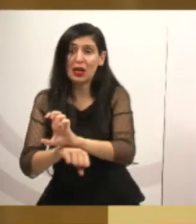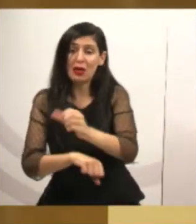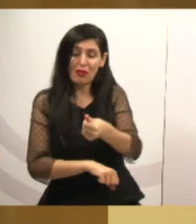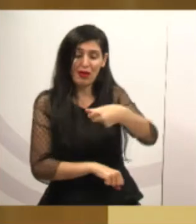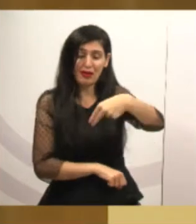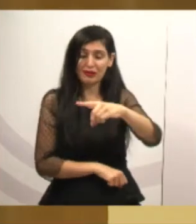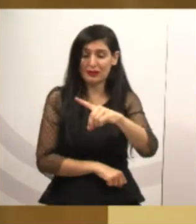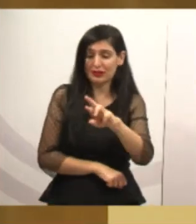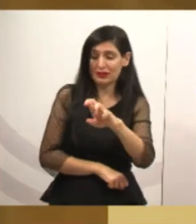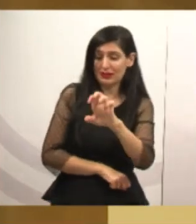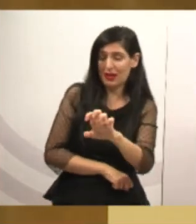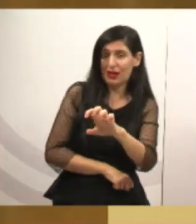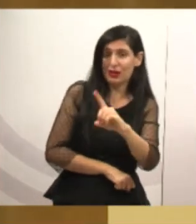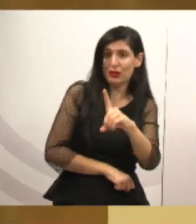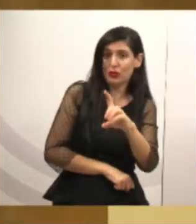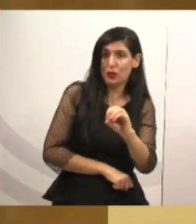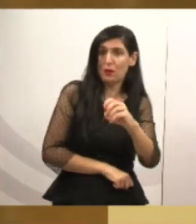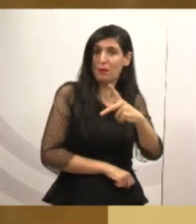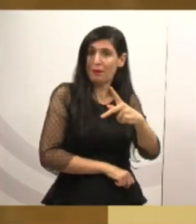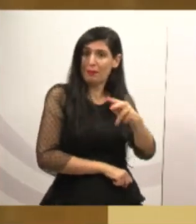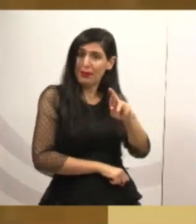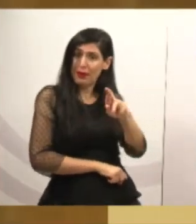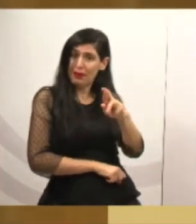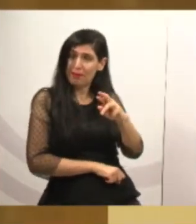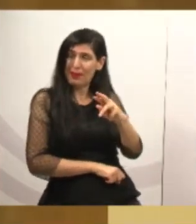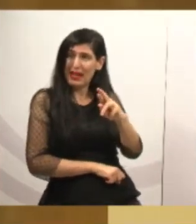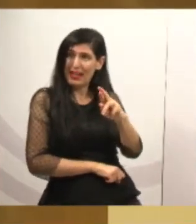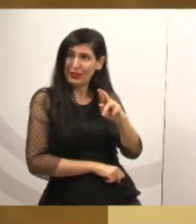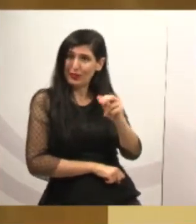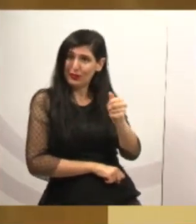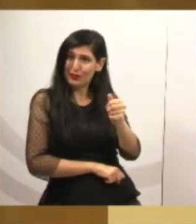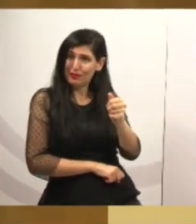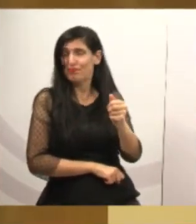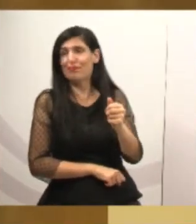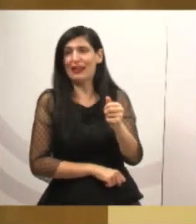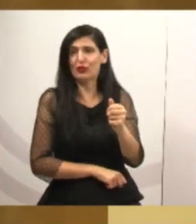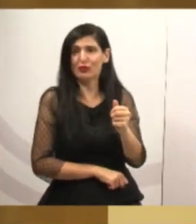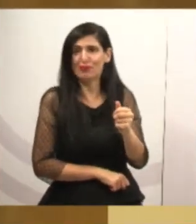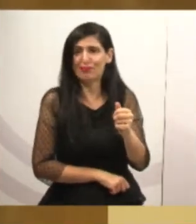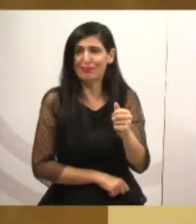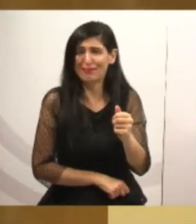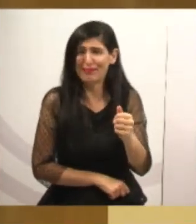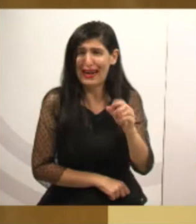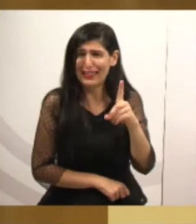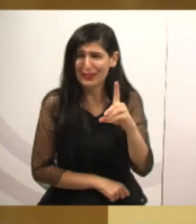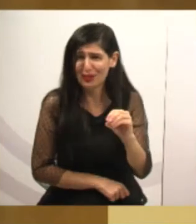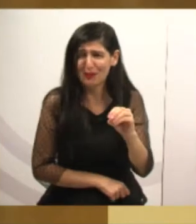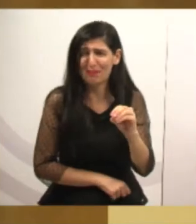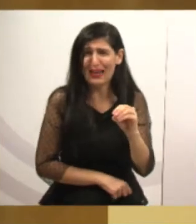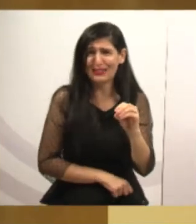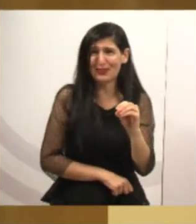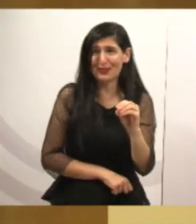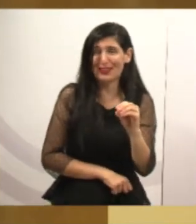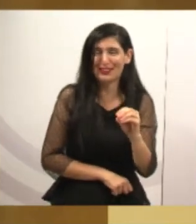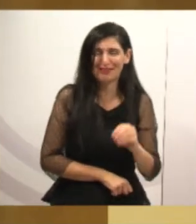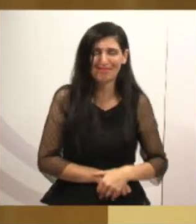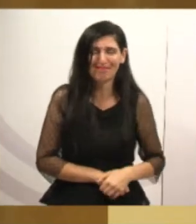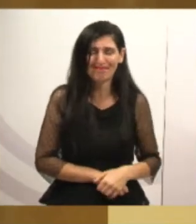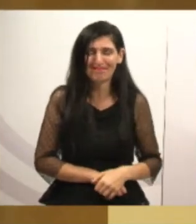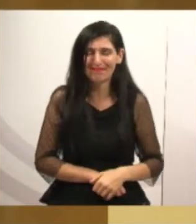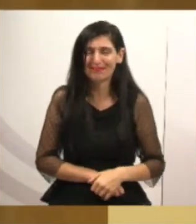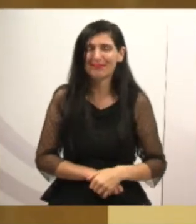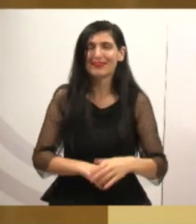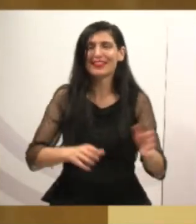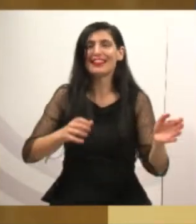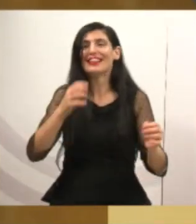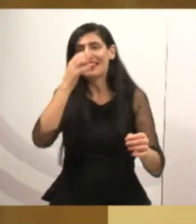necessidade do povo e da população, porque agora que está chegando a próxima eleição, a gente vai ver muitos atores políticos, dizendo, ah, eu faço